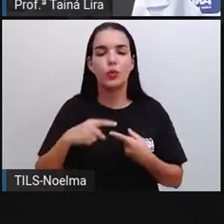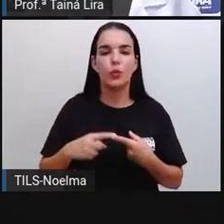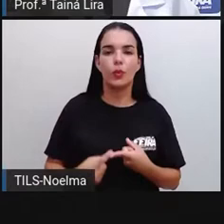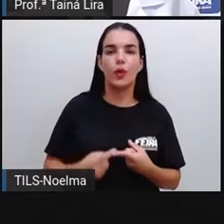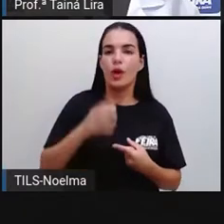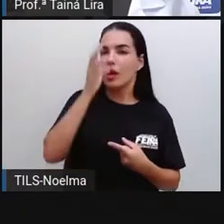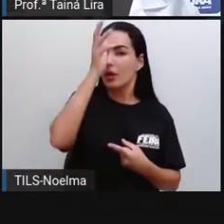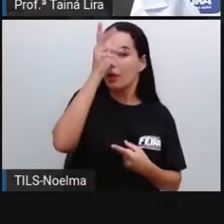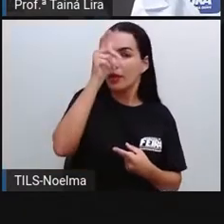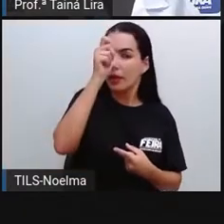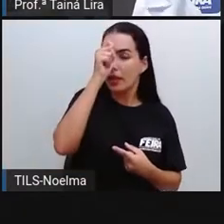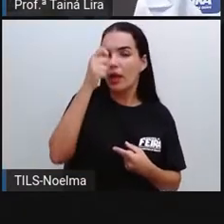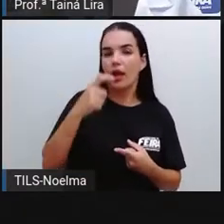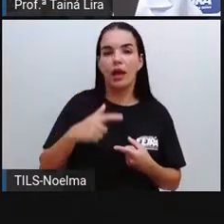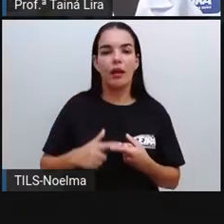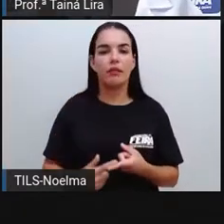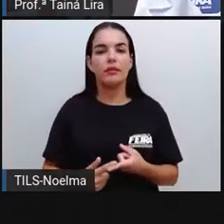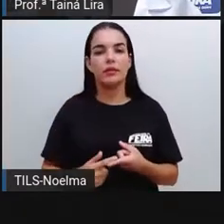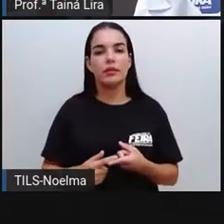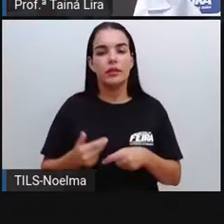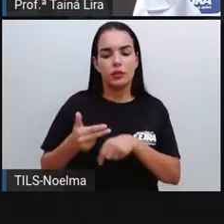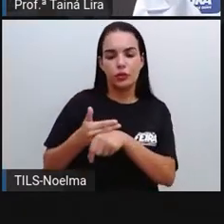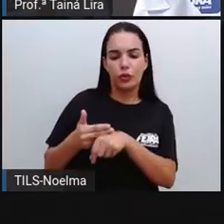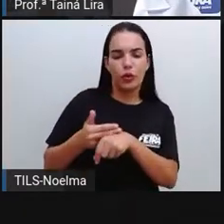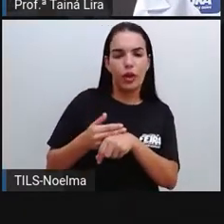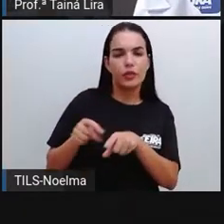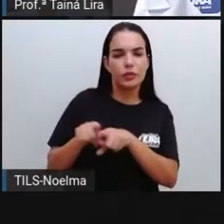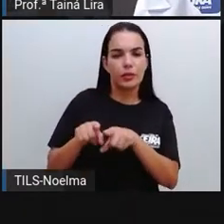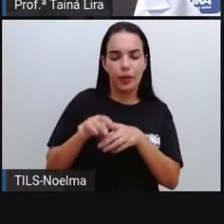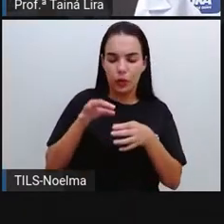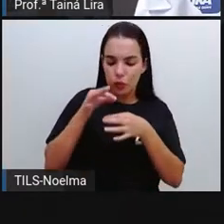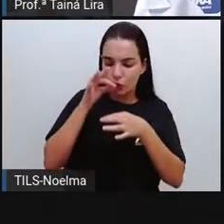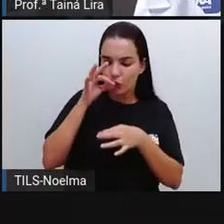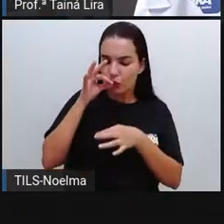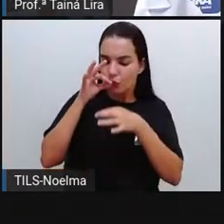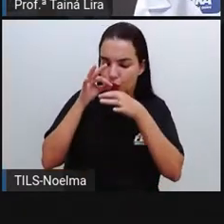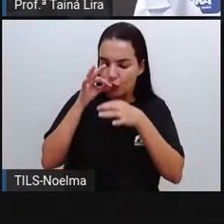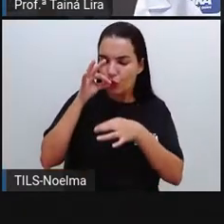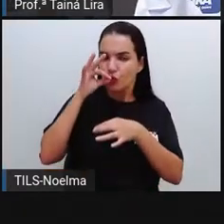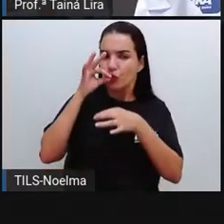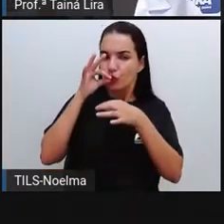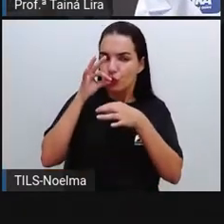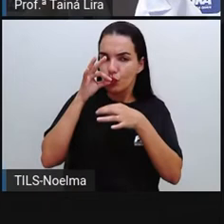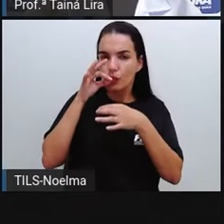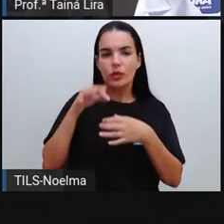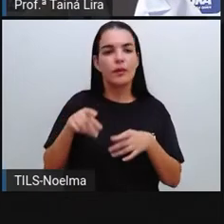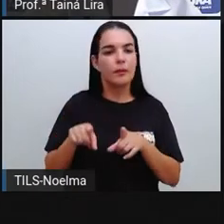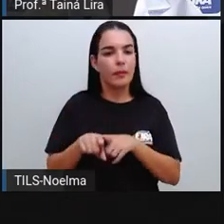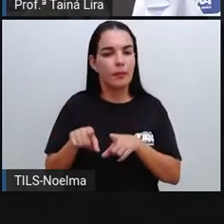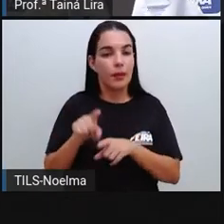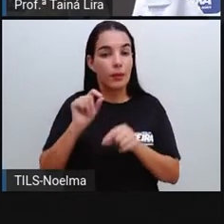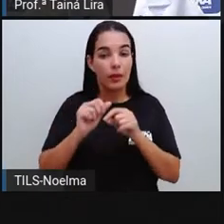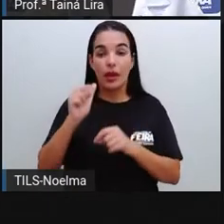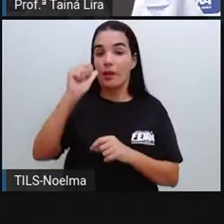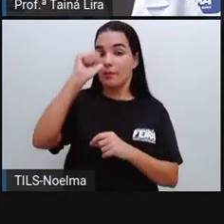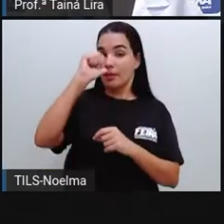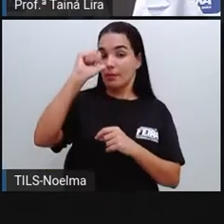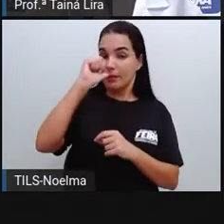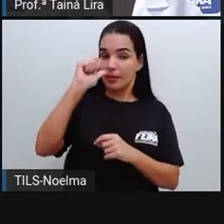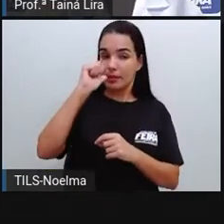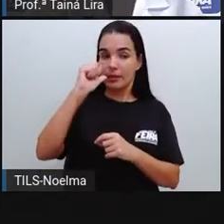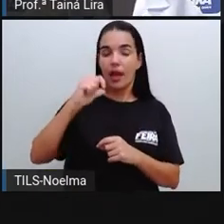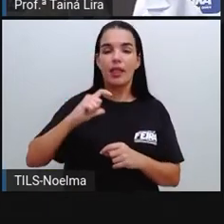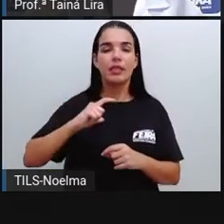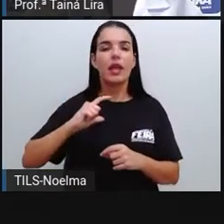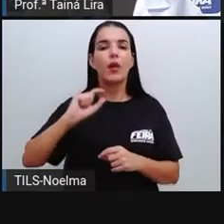refrigerante, os achocolatados prontos, né? Que a gente compra nas caixinhas. A gente já